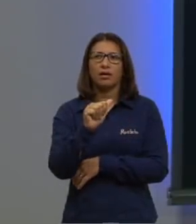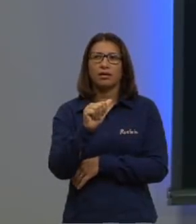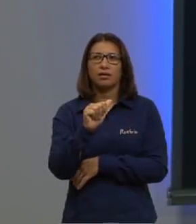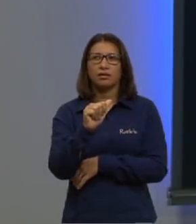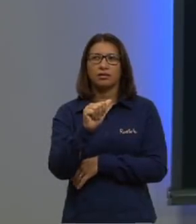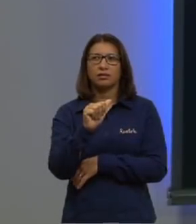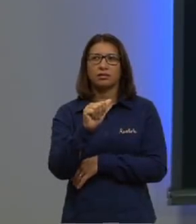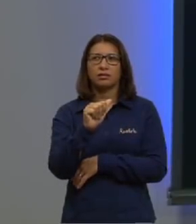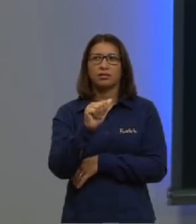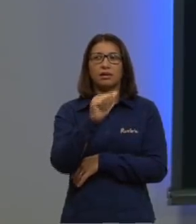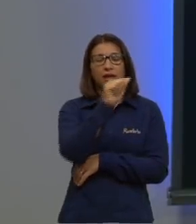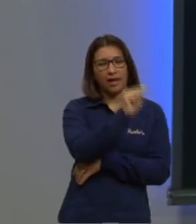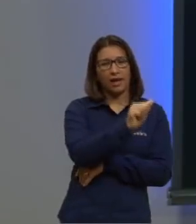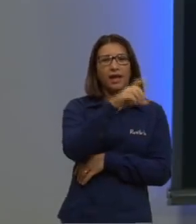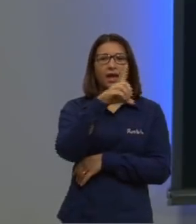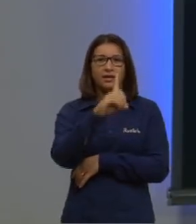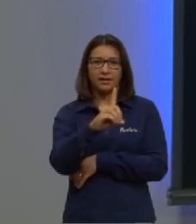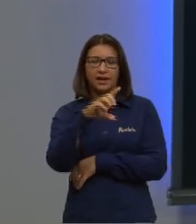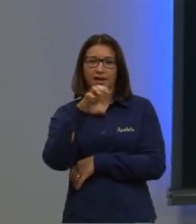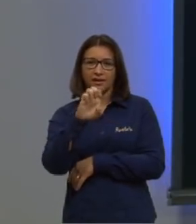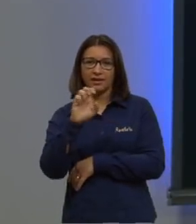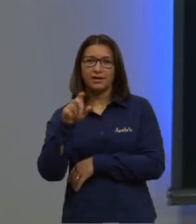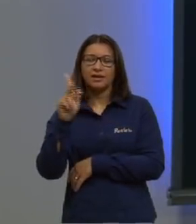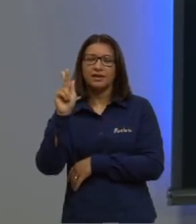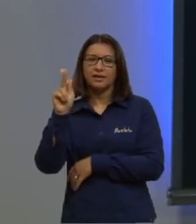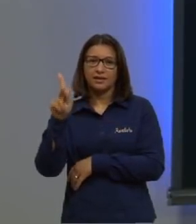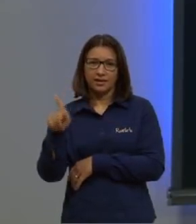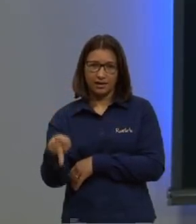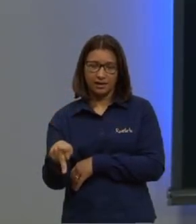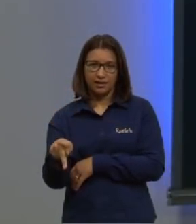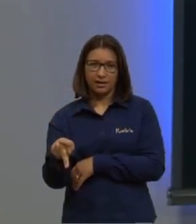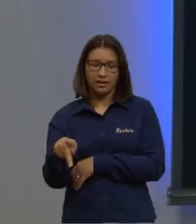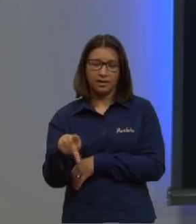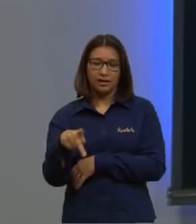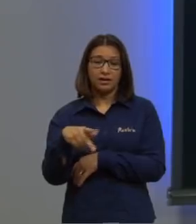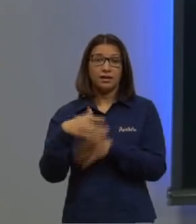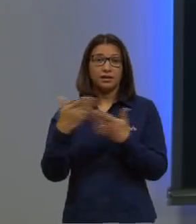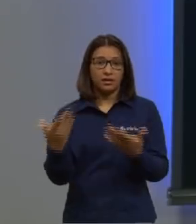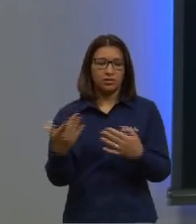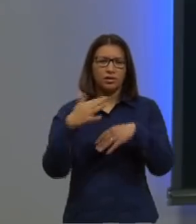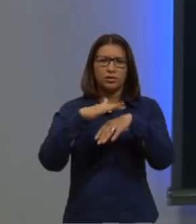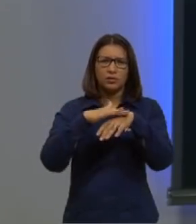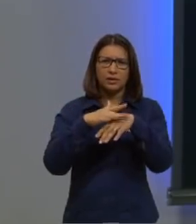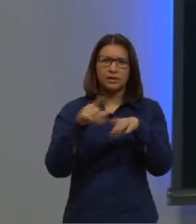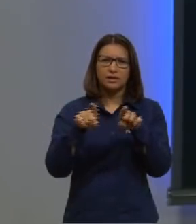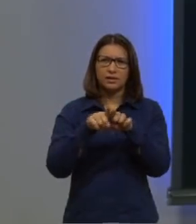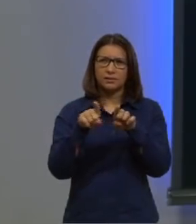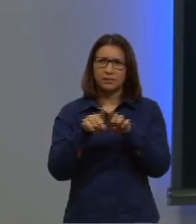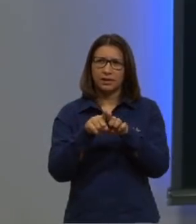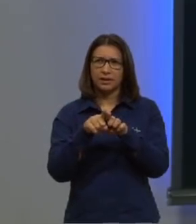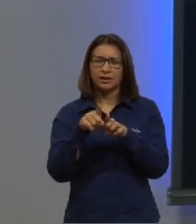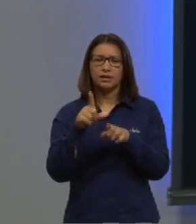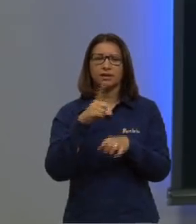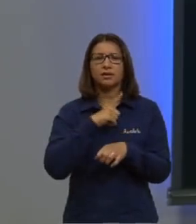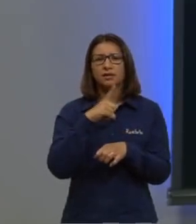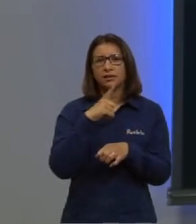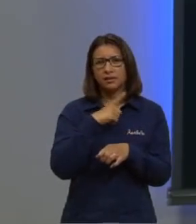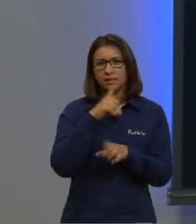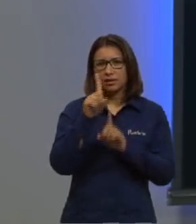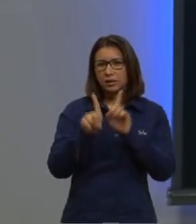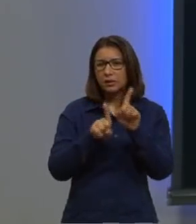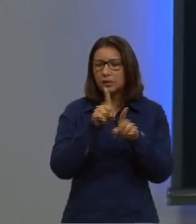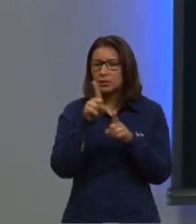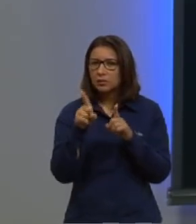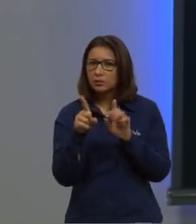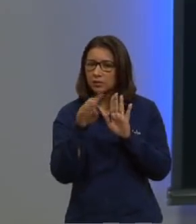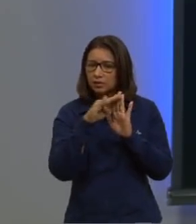a E e a K. E aqui nas nossas doenças, eu vou trazer alguns macetezinhos aqui, para vocês